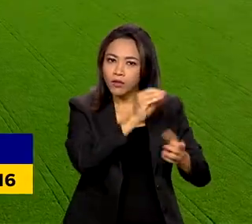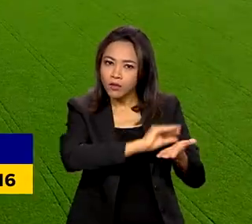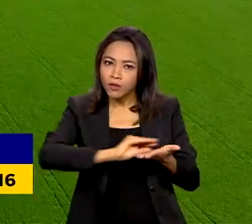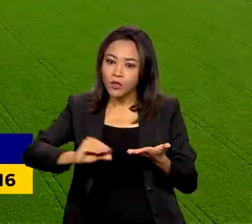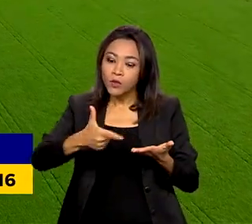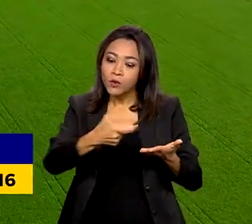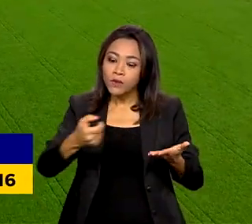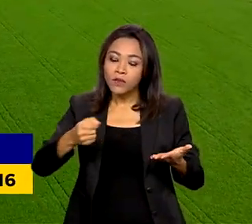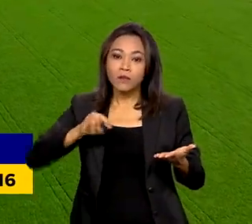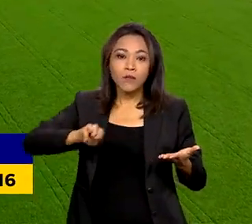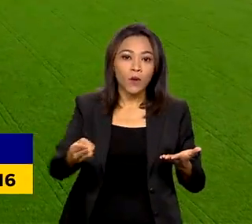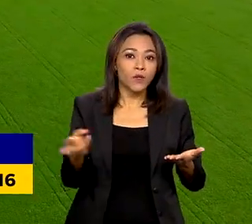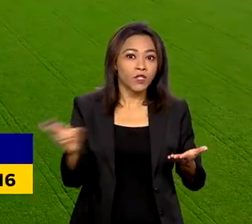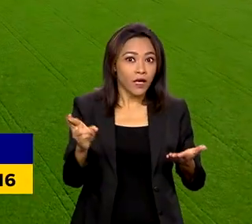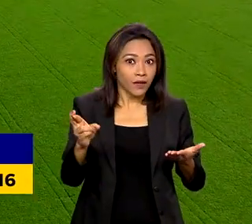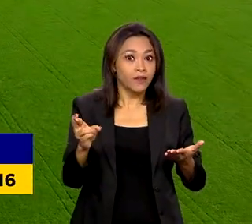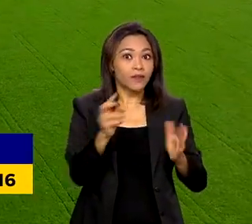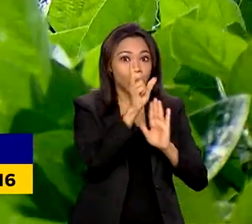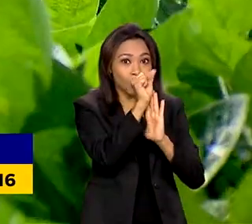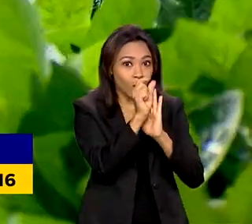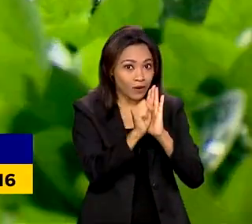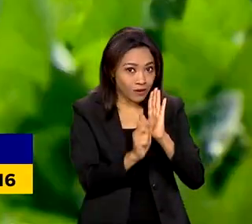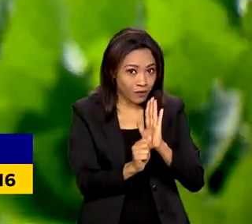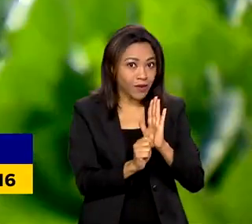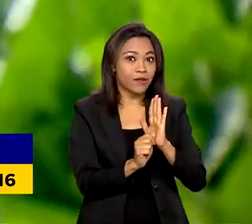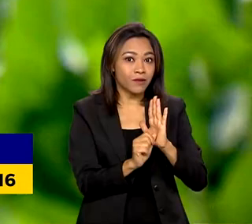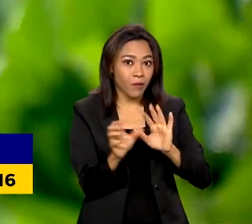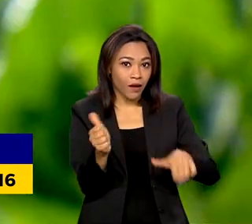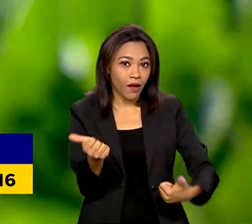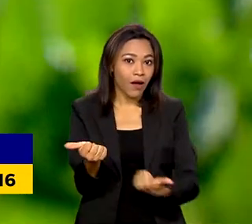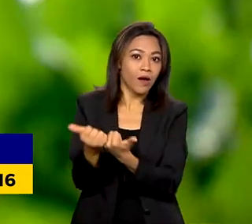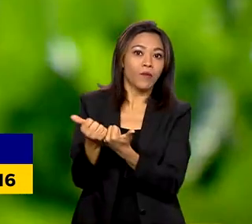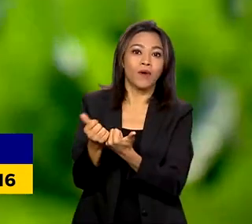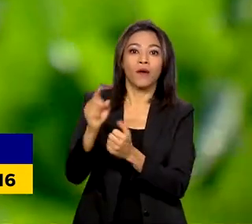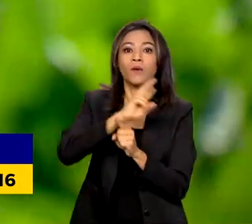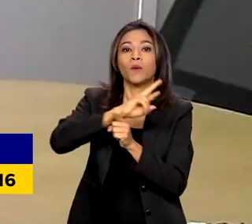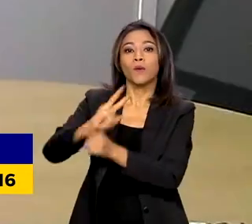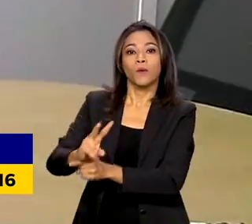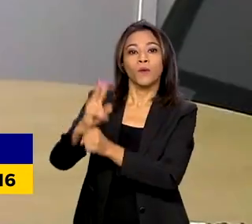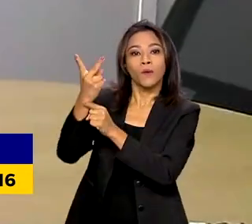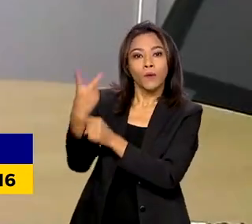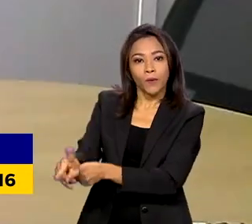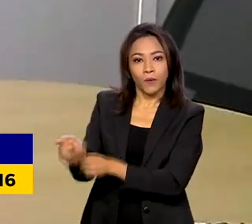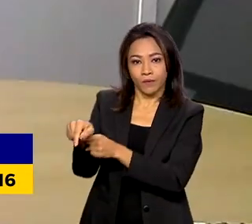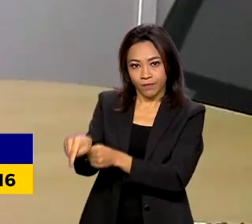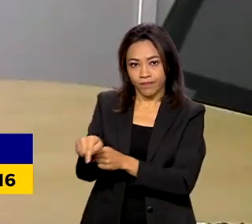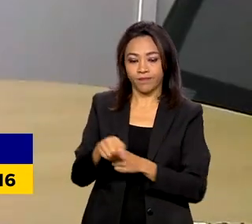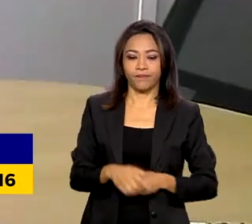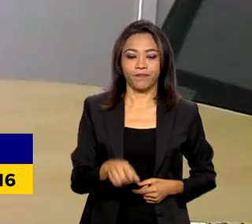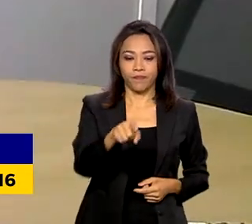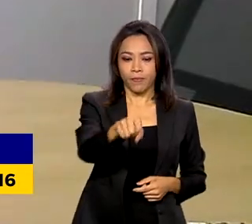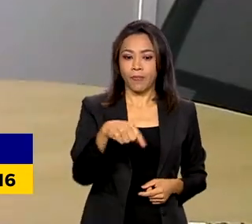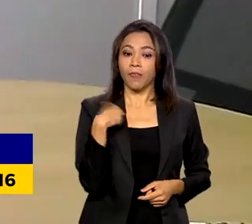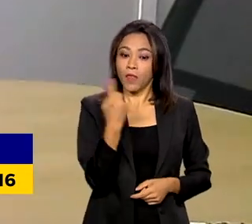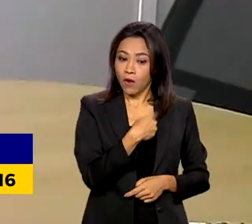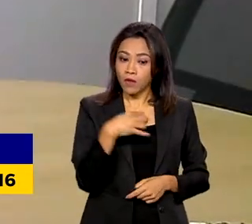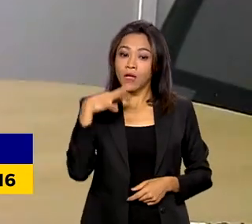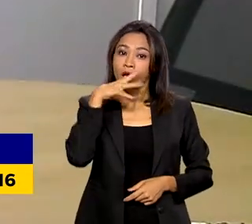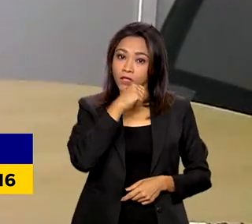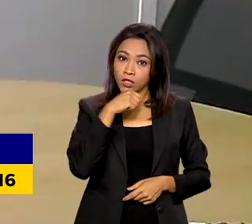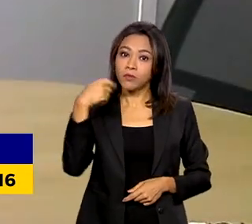milhões de reais do orçamento para subsidiar o crédito rural. Nós achamos que era necessário fazer uma